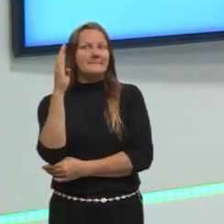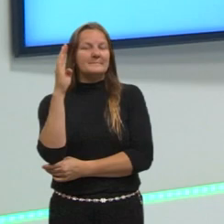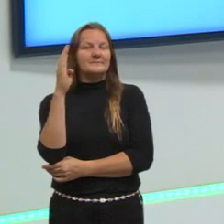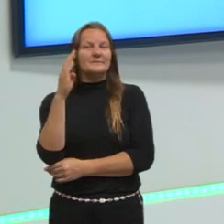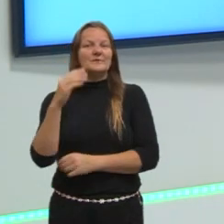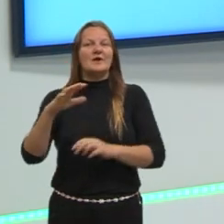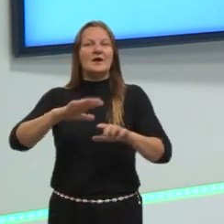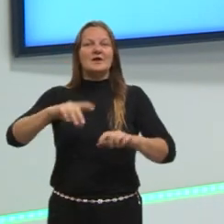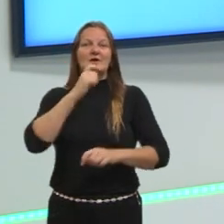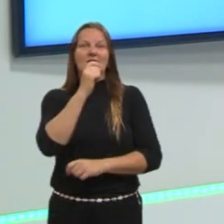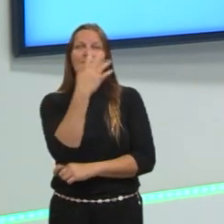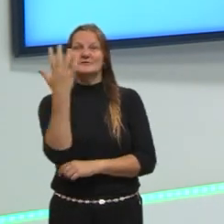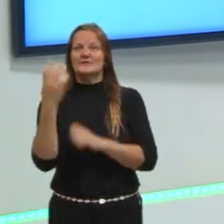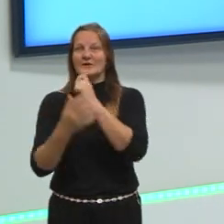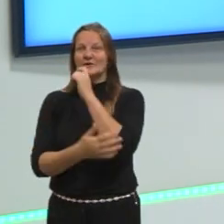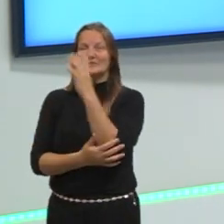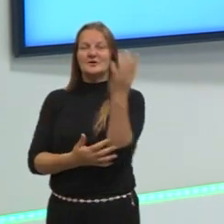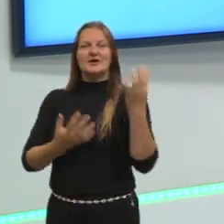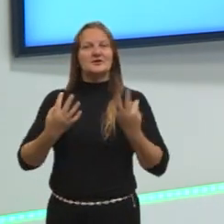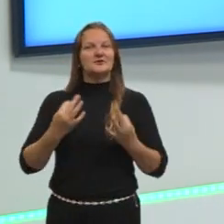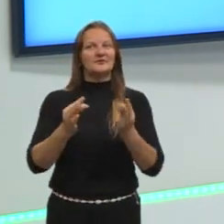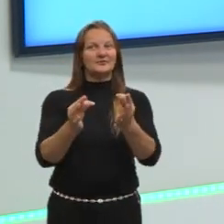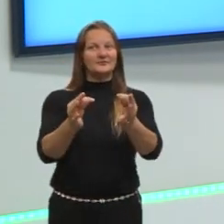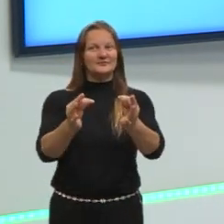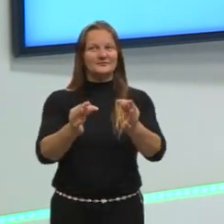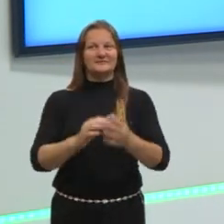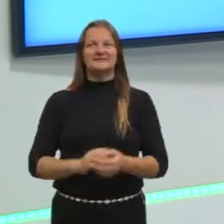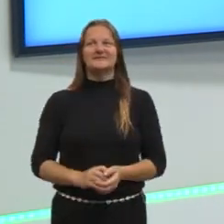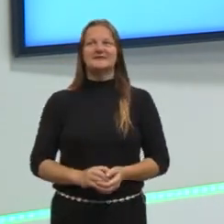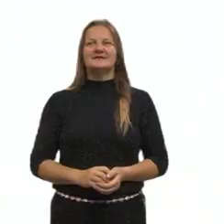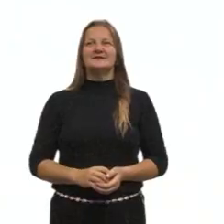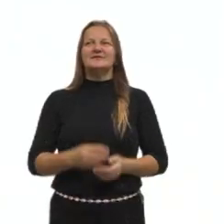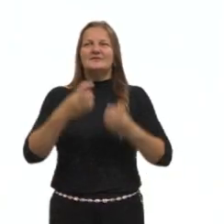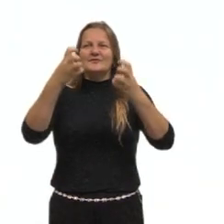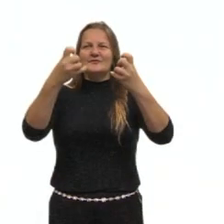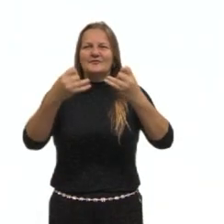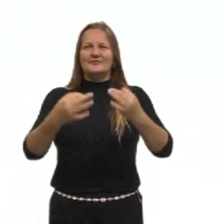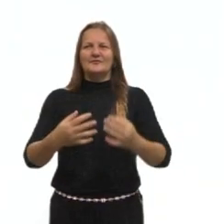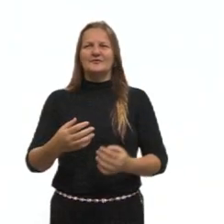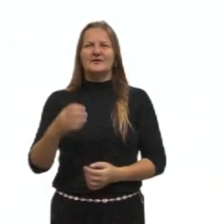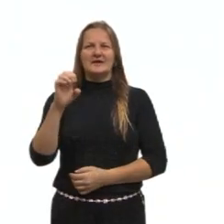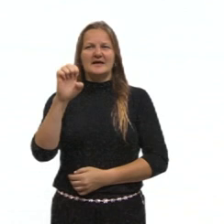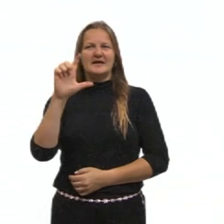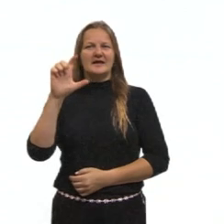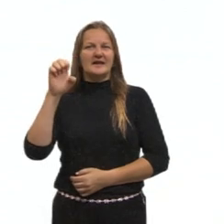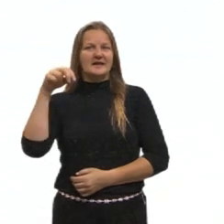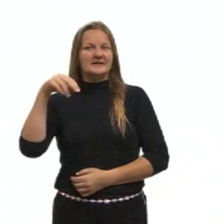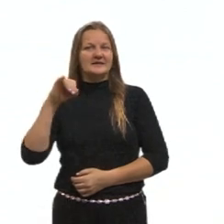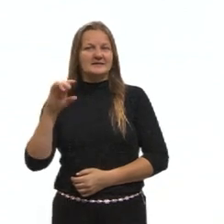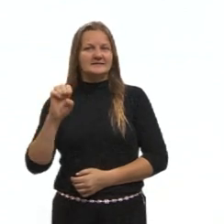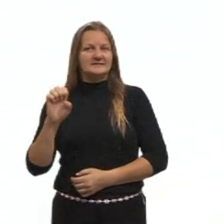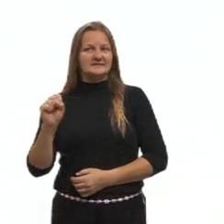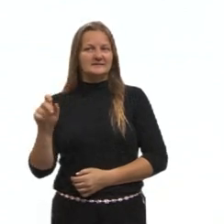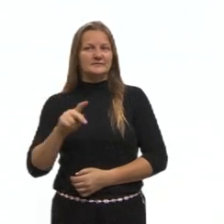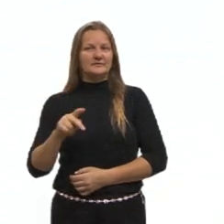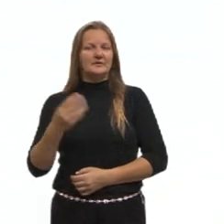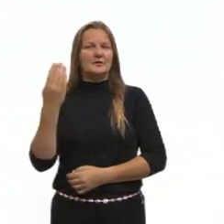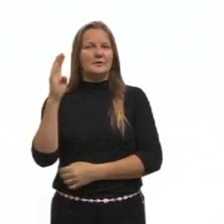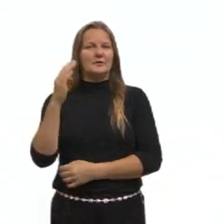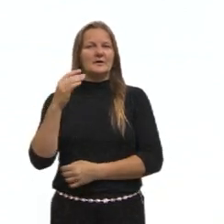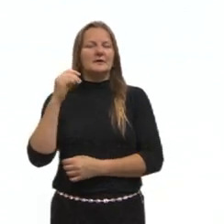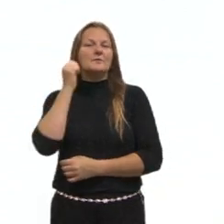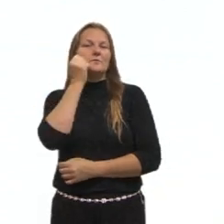a área da ciência, da natureza e suas tecnologias. Como eu falei para vocês, eu me chamo Elenise Pereira, sou uma mulher